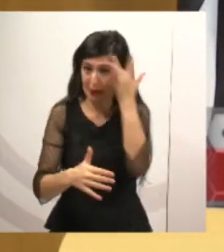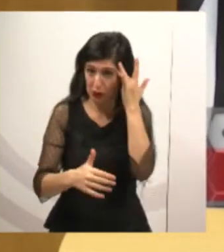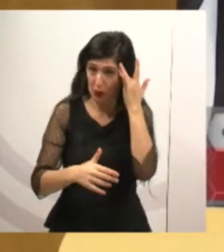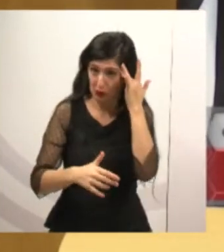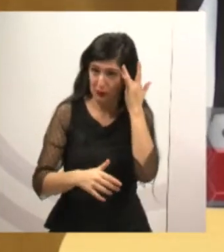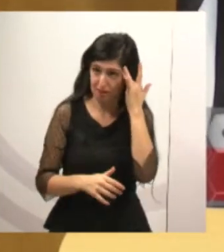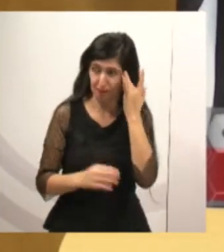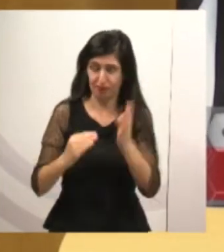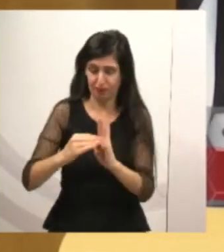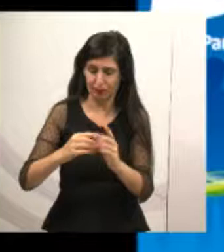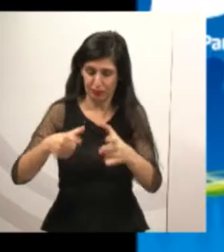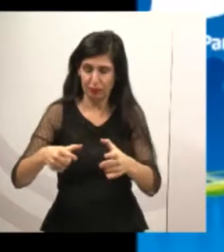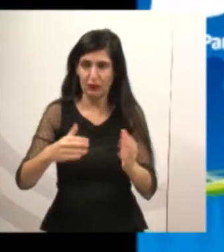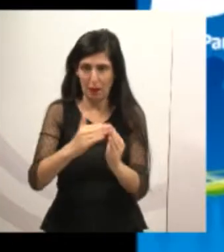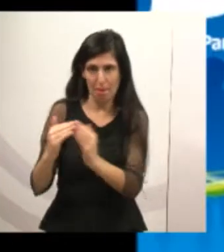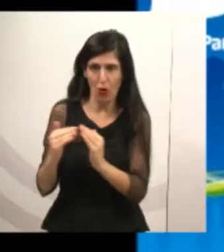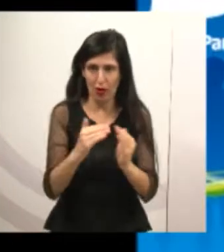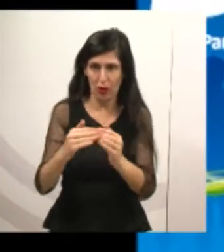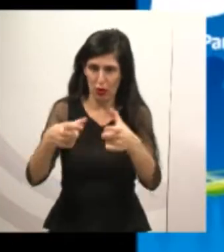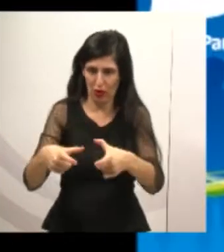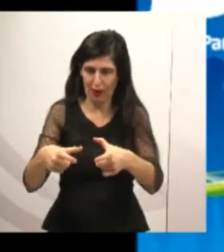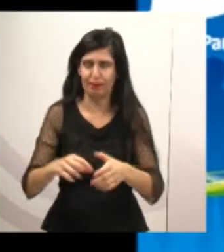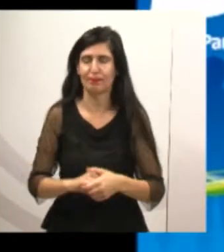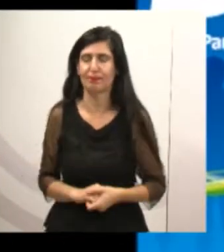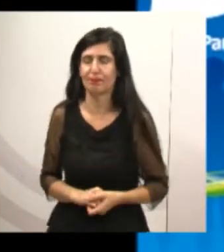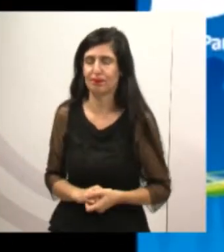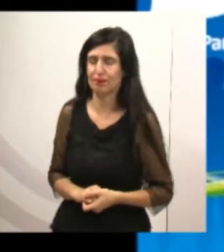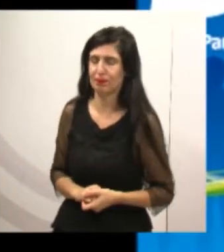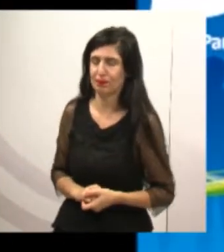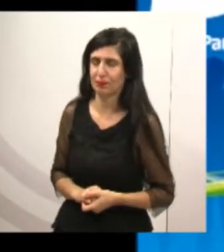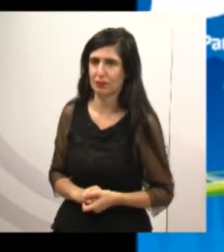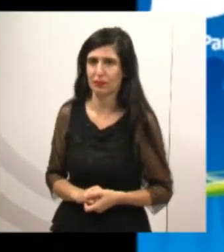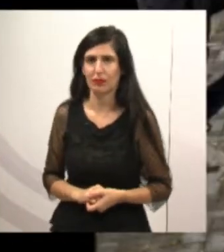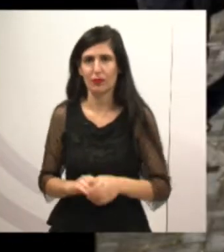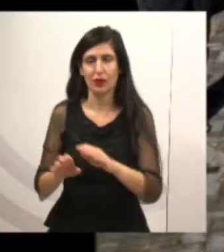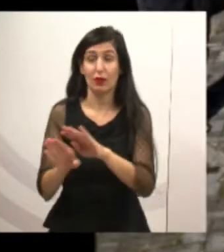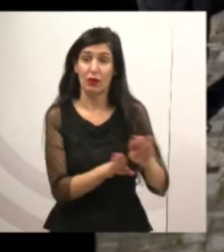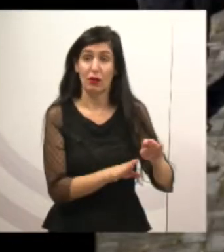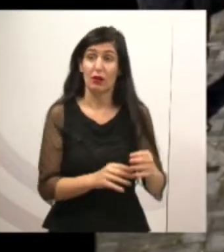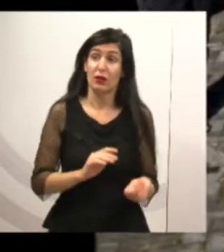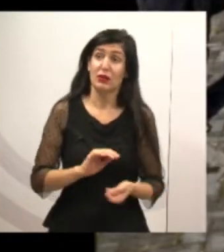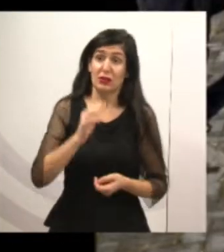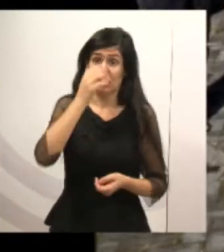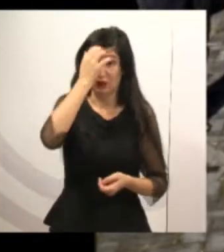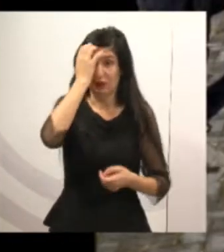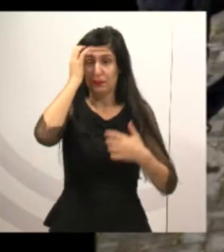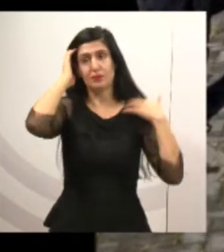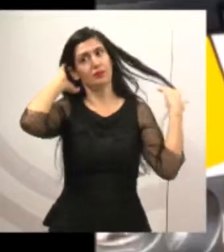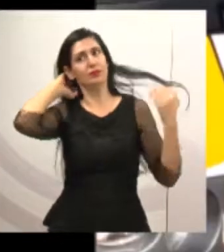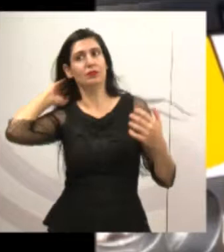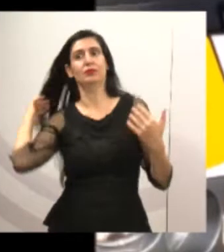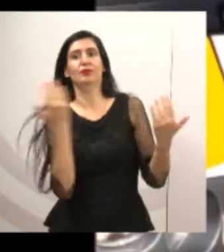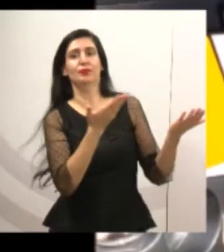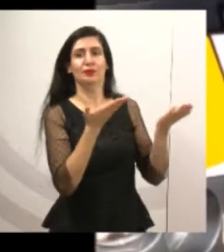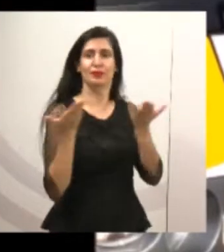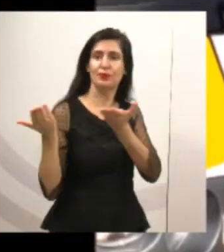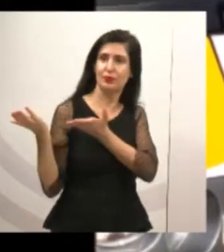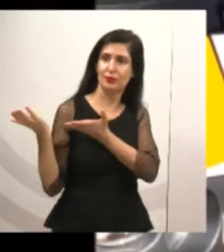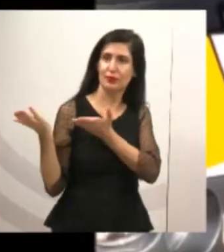Podem pôr mais um, por favor? Agora quero falar um pouquinho da apresentação de vários